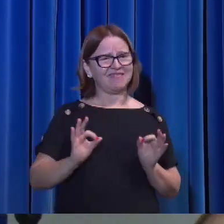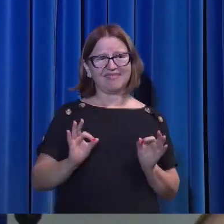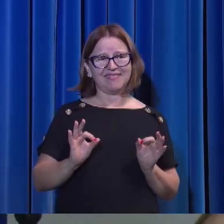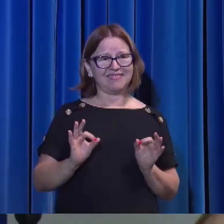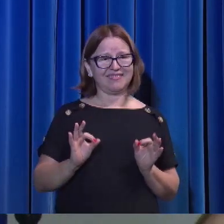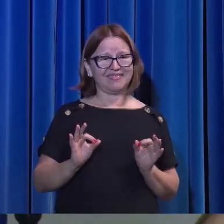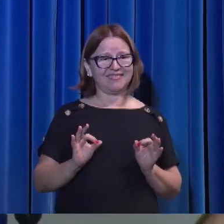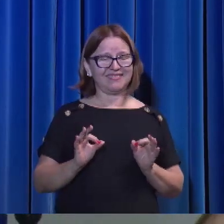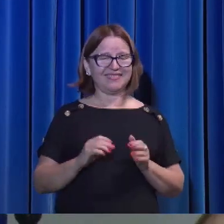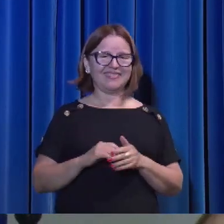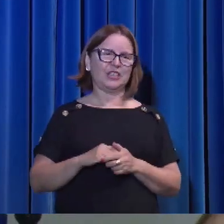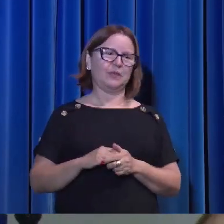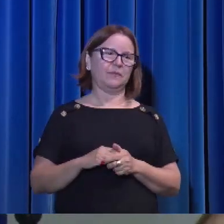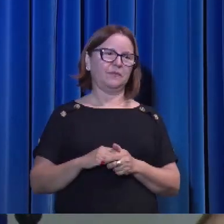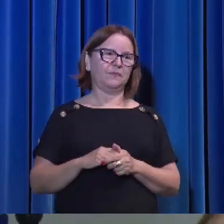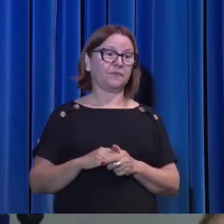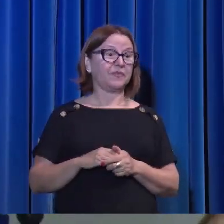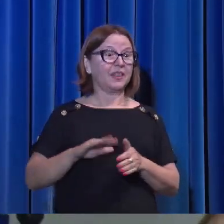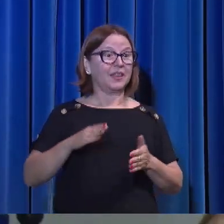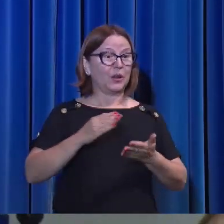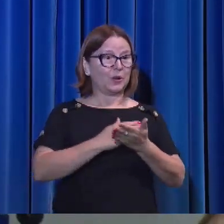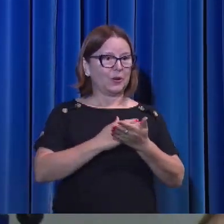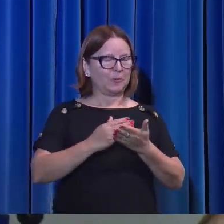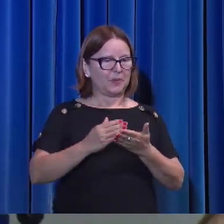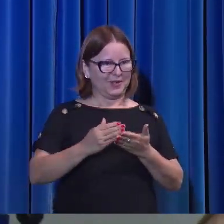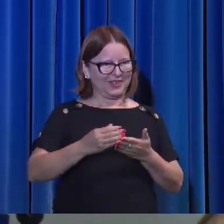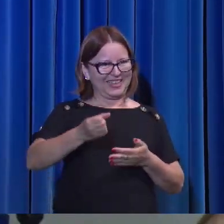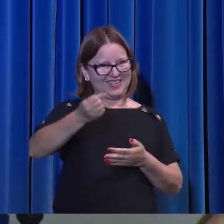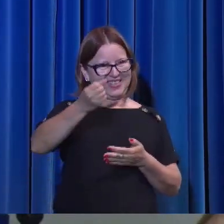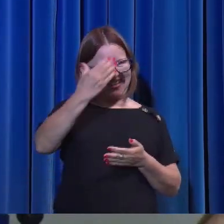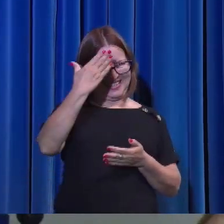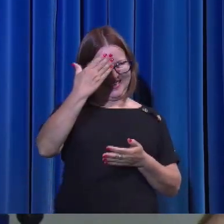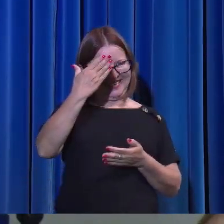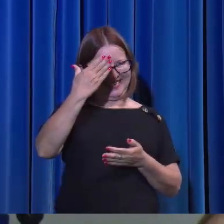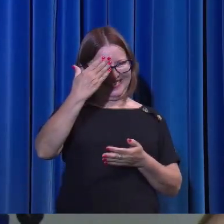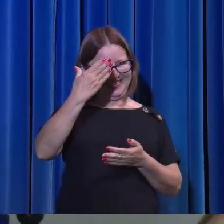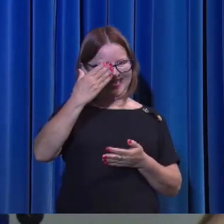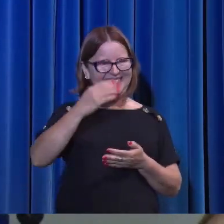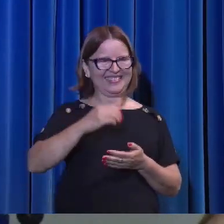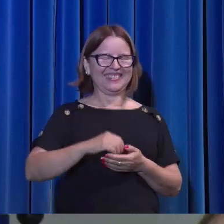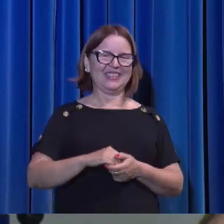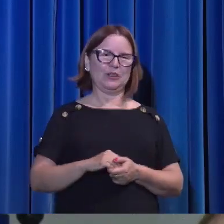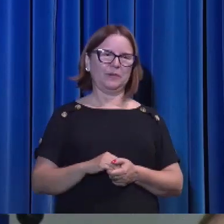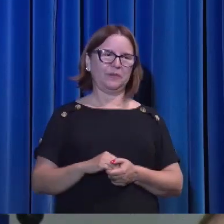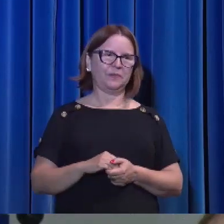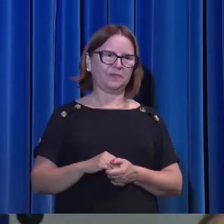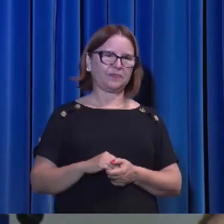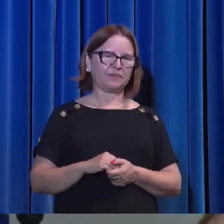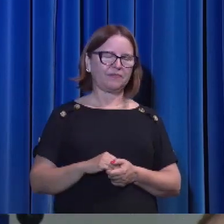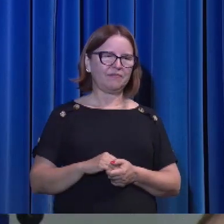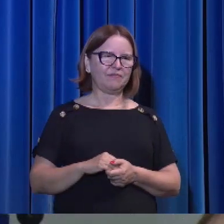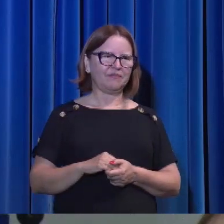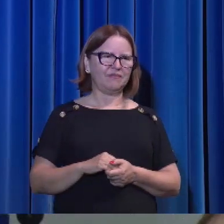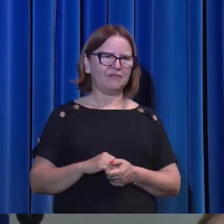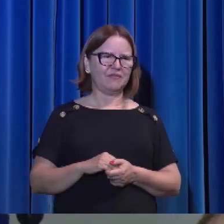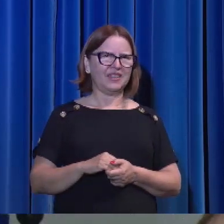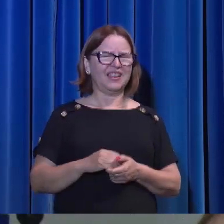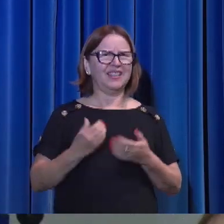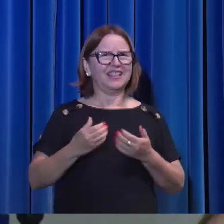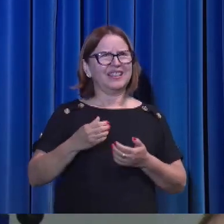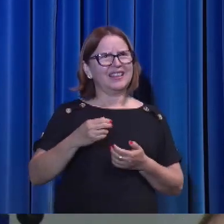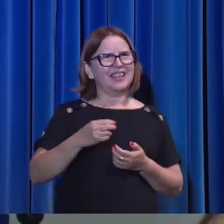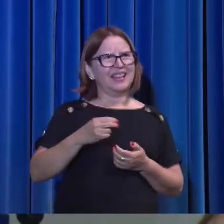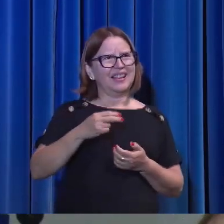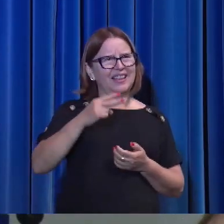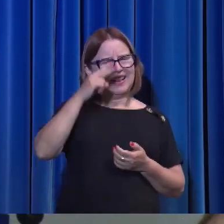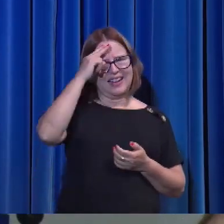Acabou. Ali começou a revelação. Ele se tornou um homem de Deus, mas eu queria saber o nome total